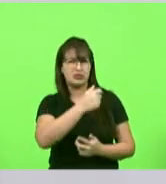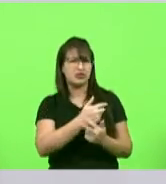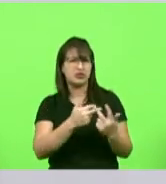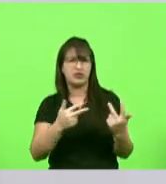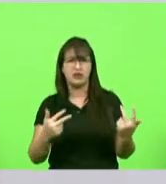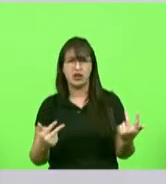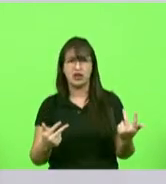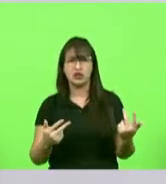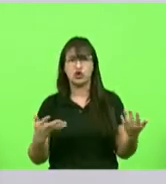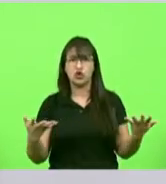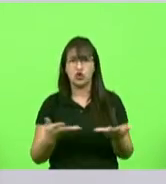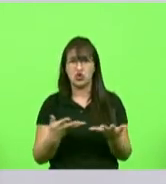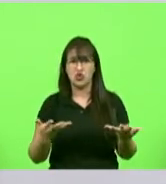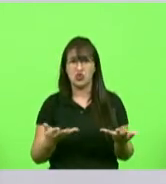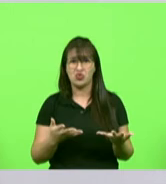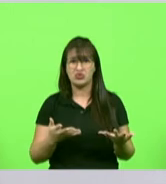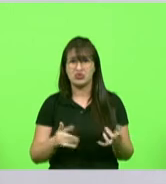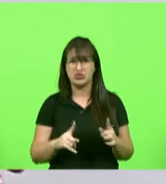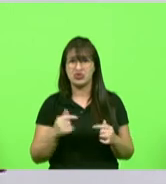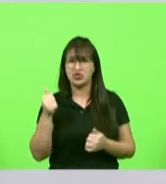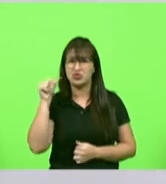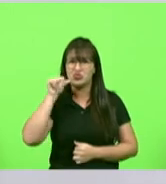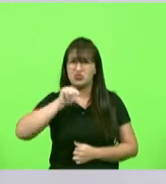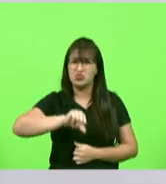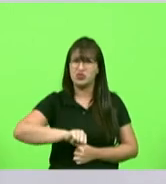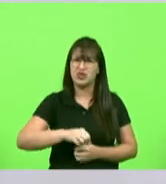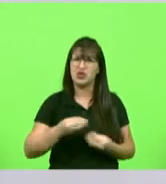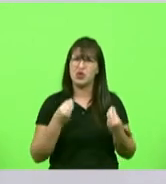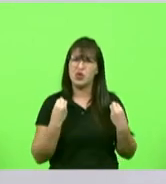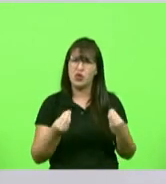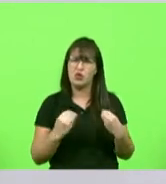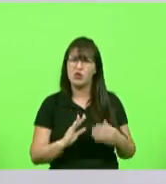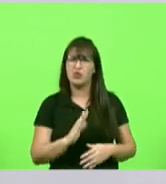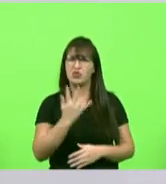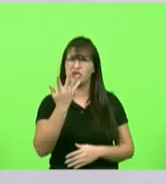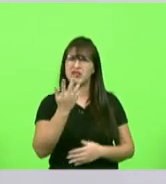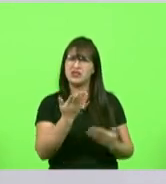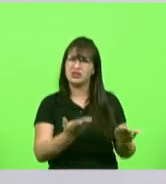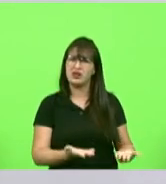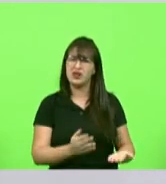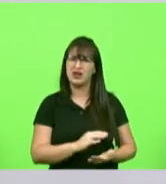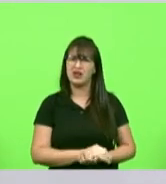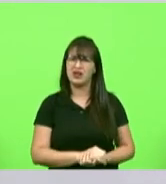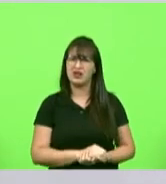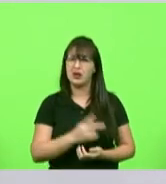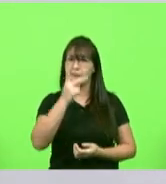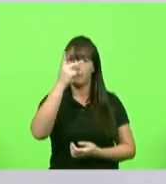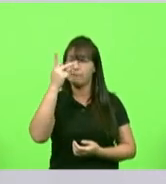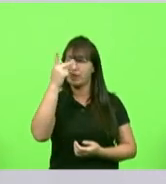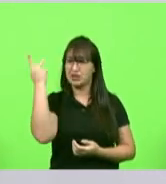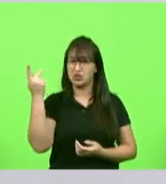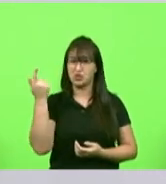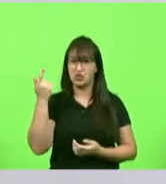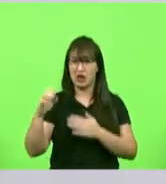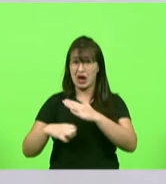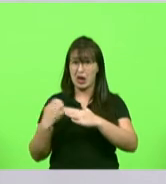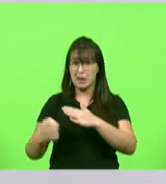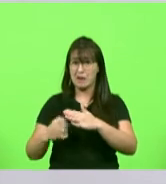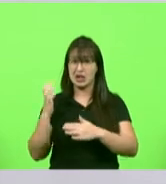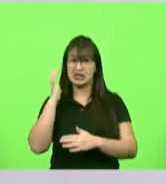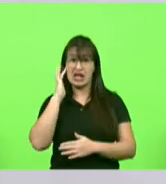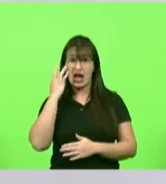infelizmente acontece aqueles que tem um grande capital que acham que mandam em tudo em todos que são os seres